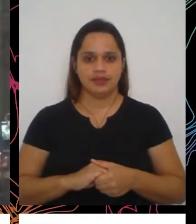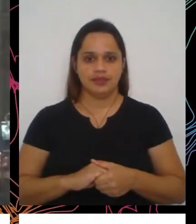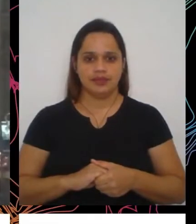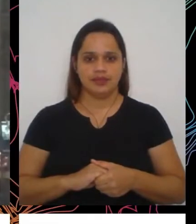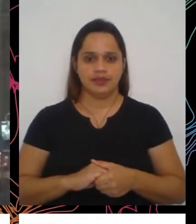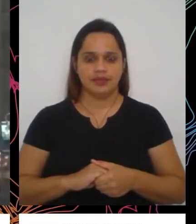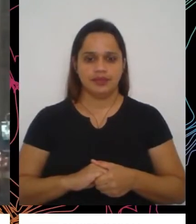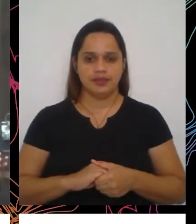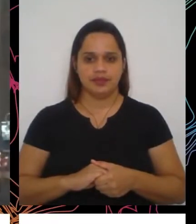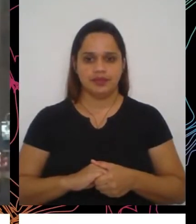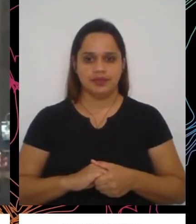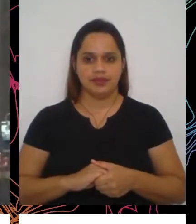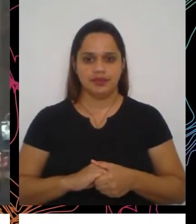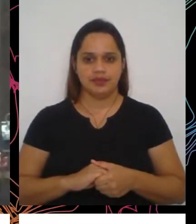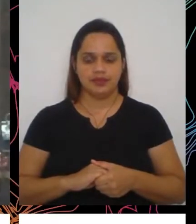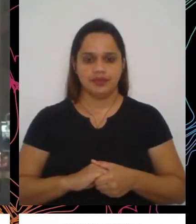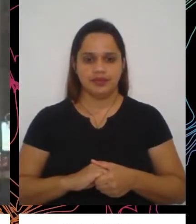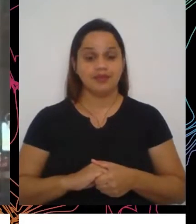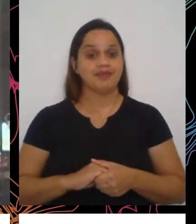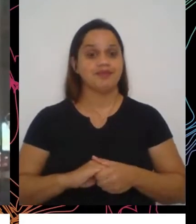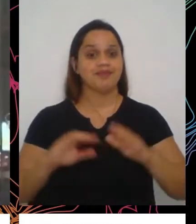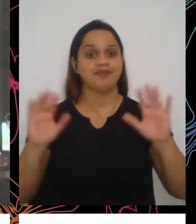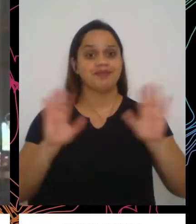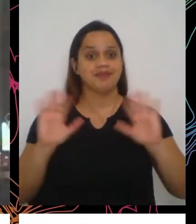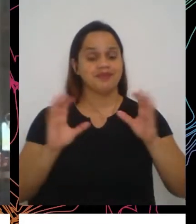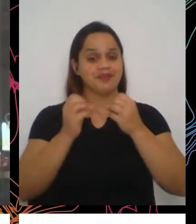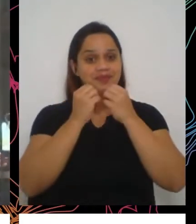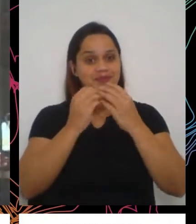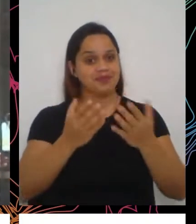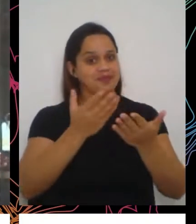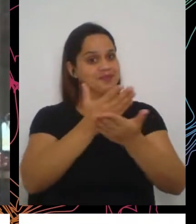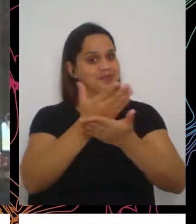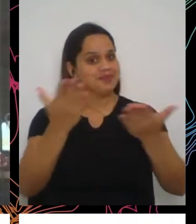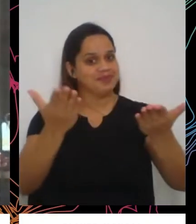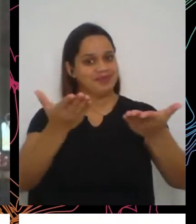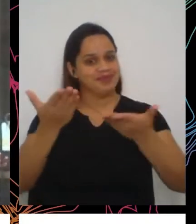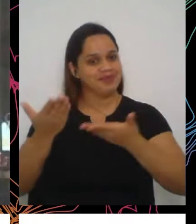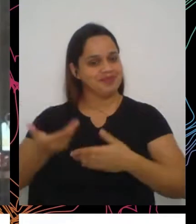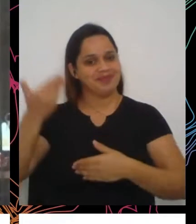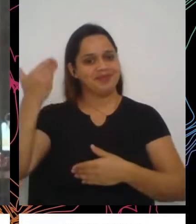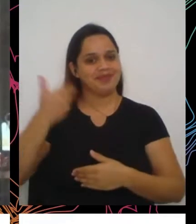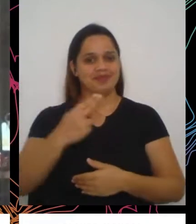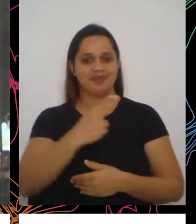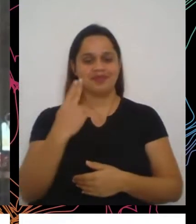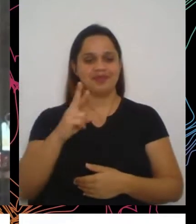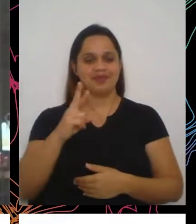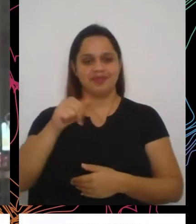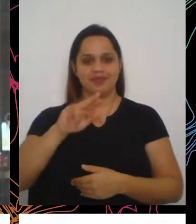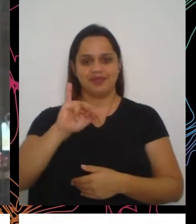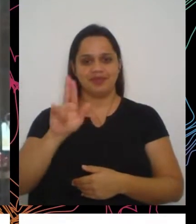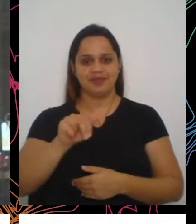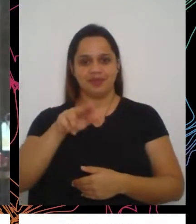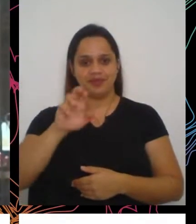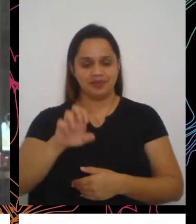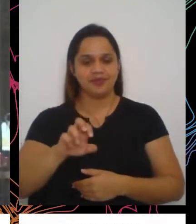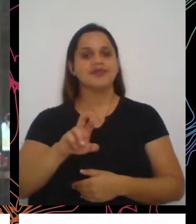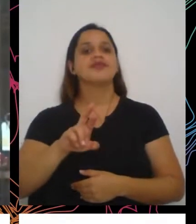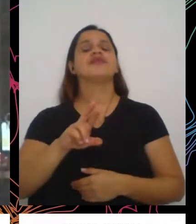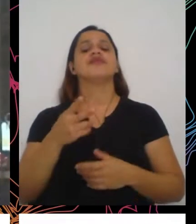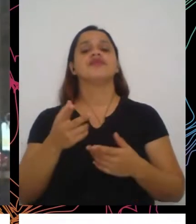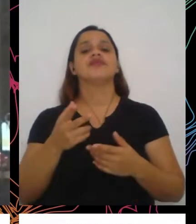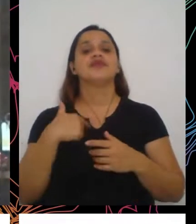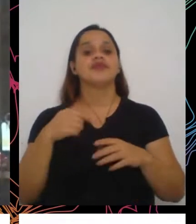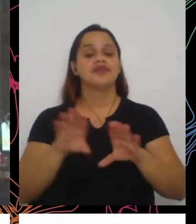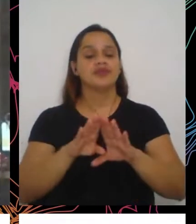Olá, sejam todos muito bem-vindos, eu sou Nijane Romano, coordenadora de comunicação do Instituto Etos